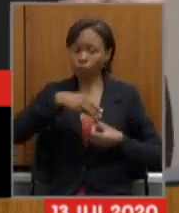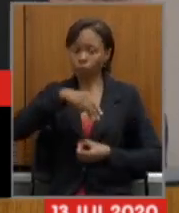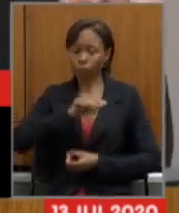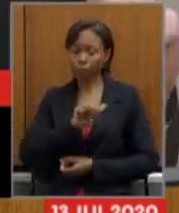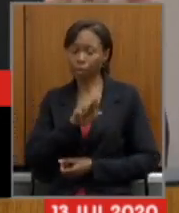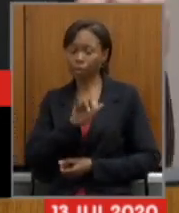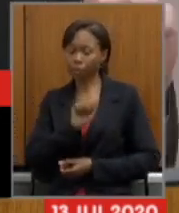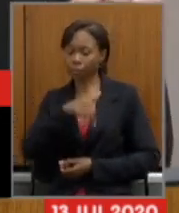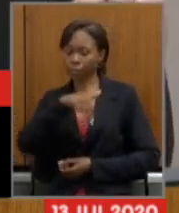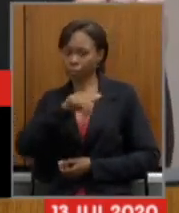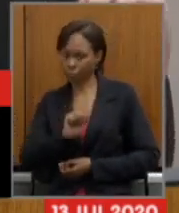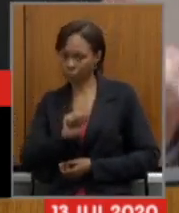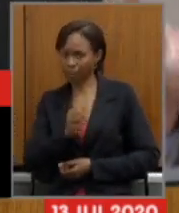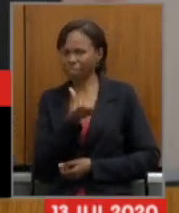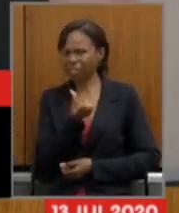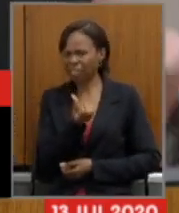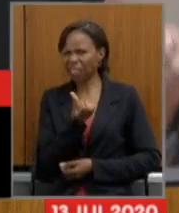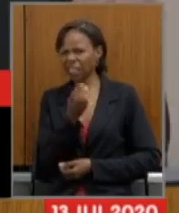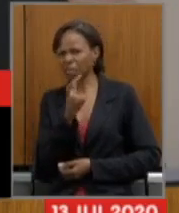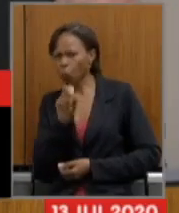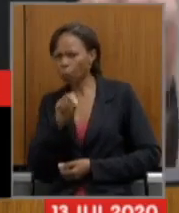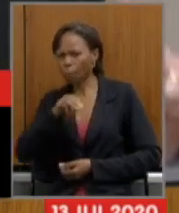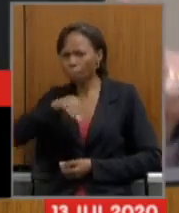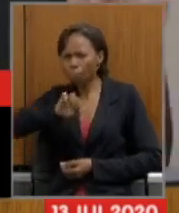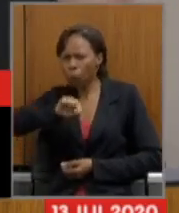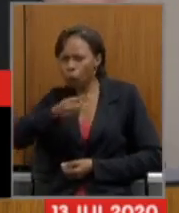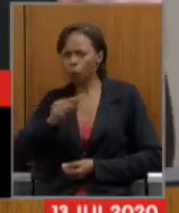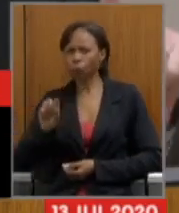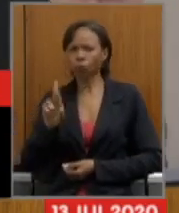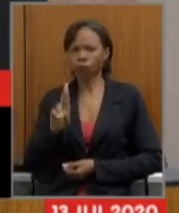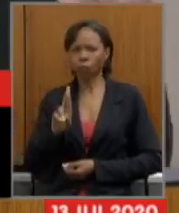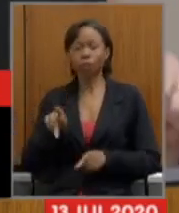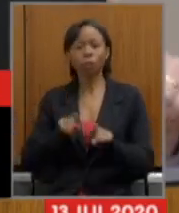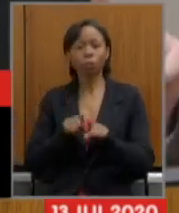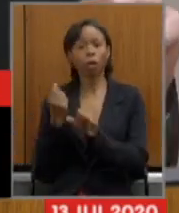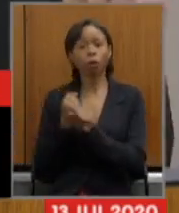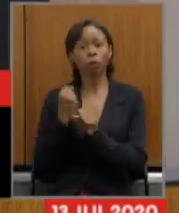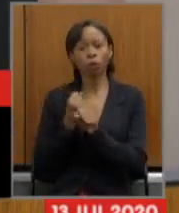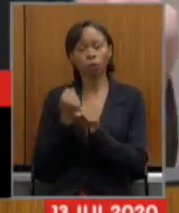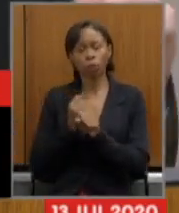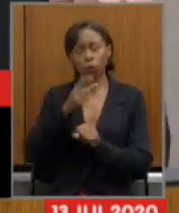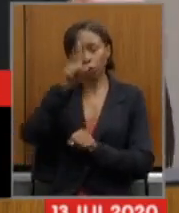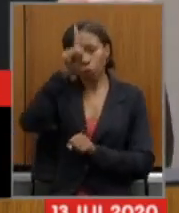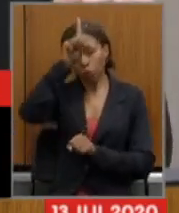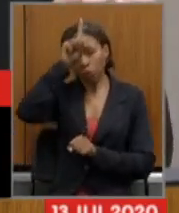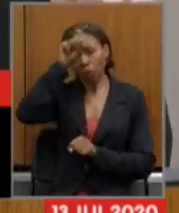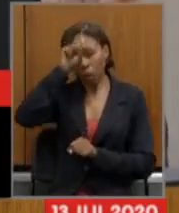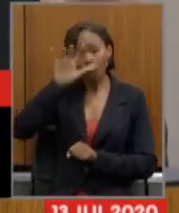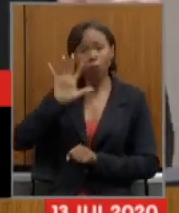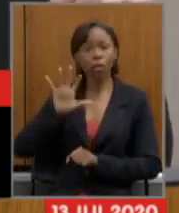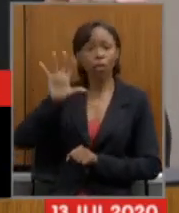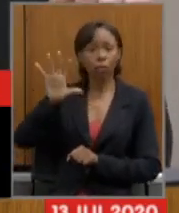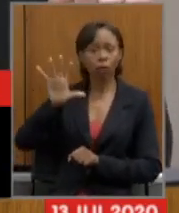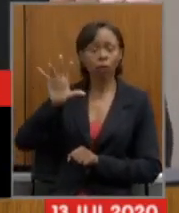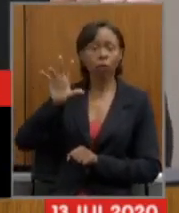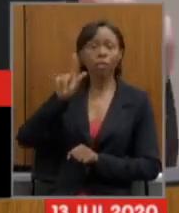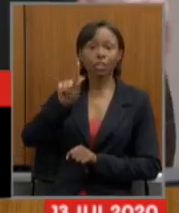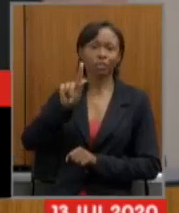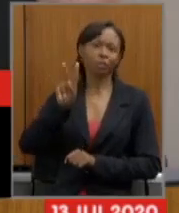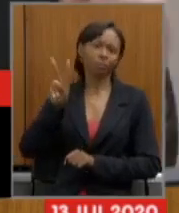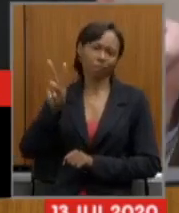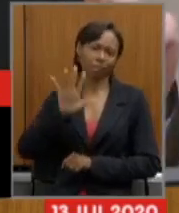milhões de reais inclusive a construção do hospital regional de governador Valadares